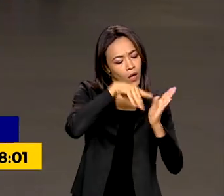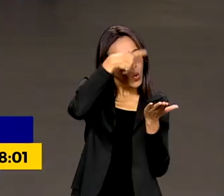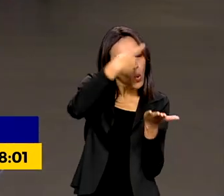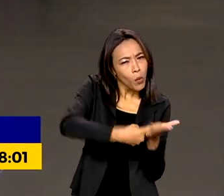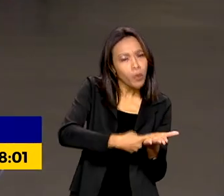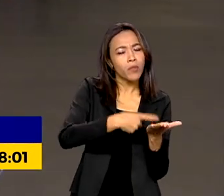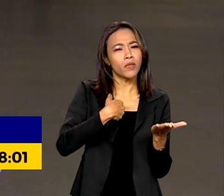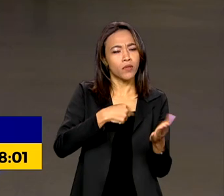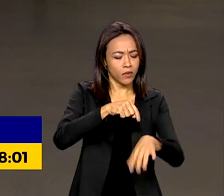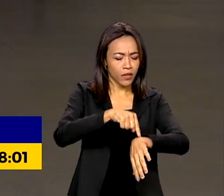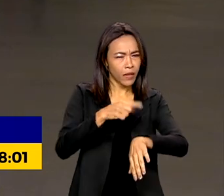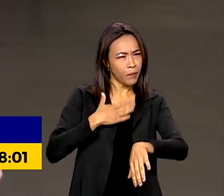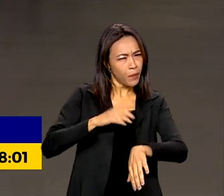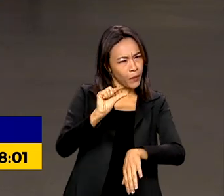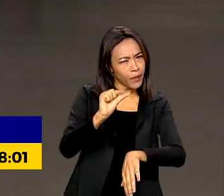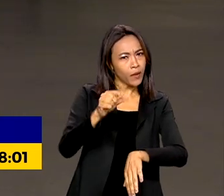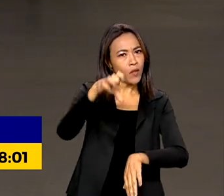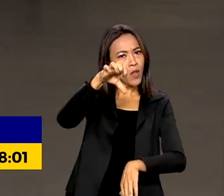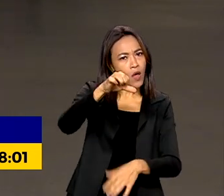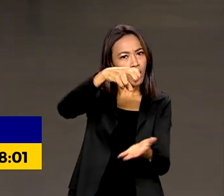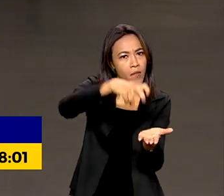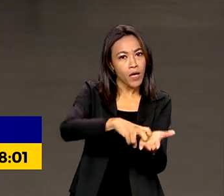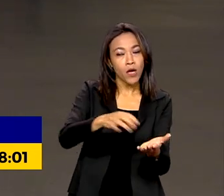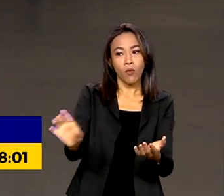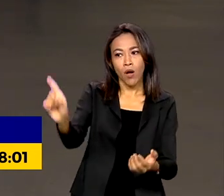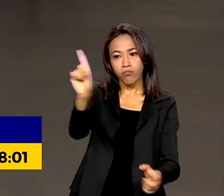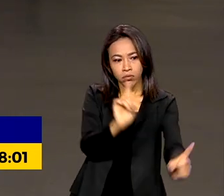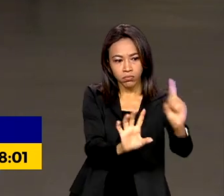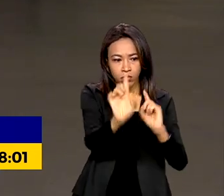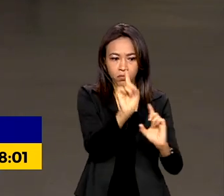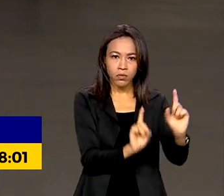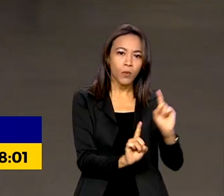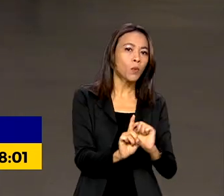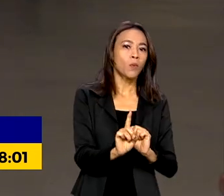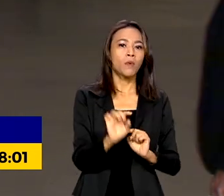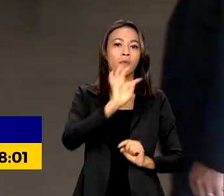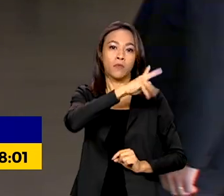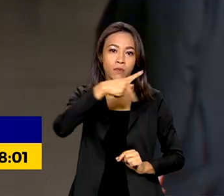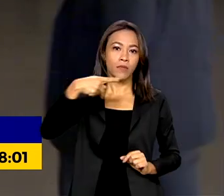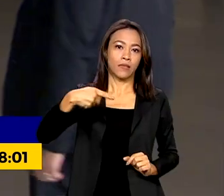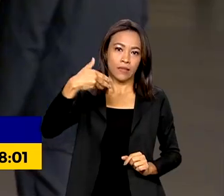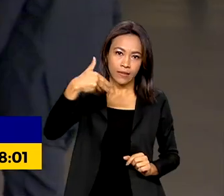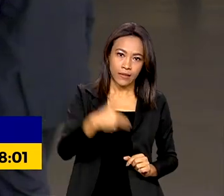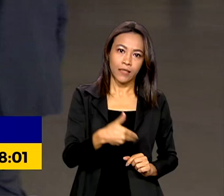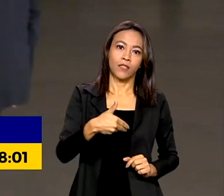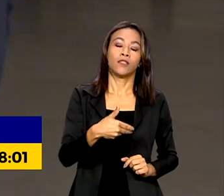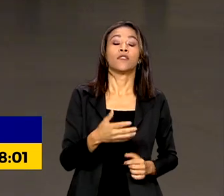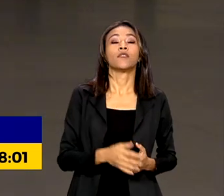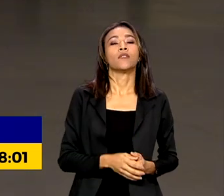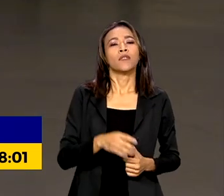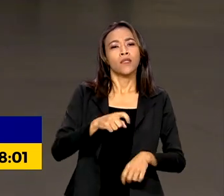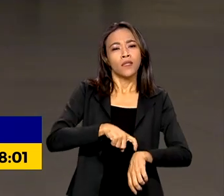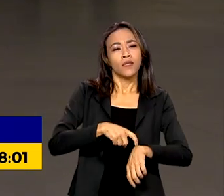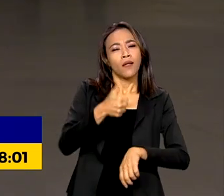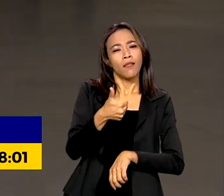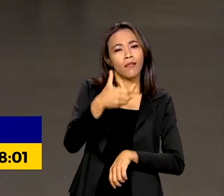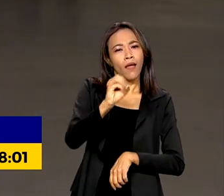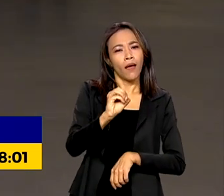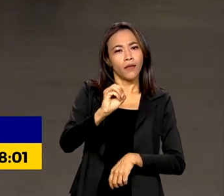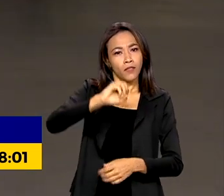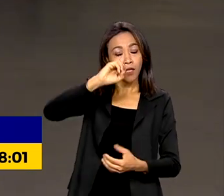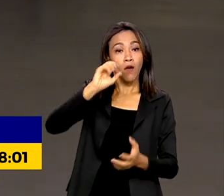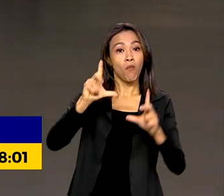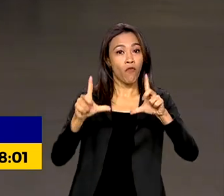pouco, às 9 horas da manhã, com a chegada dos presidentes aqui ao Palácio do Itamaraty. A longa em seguida, às 10 horas, será a foto